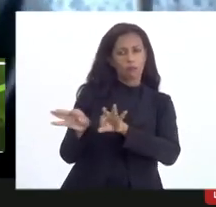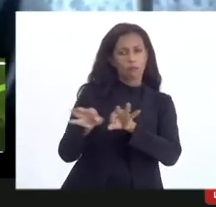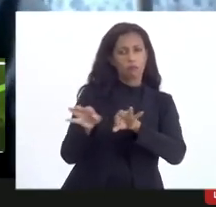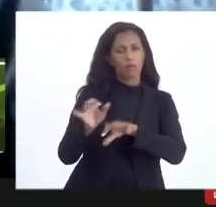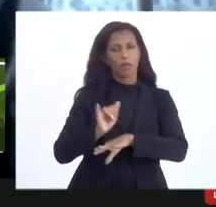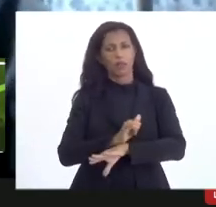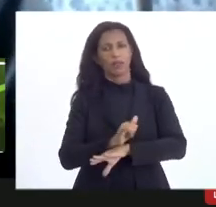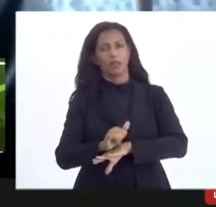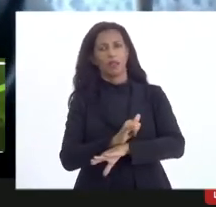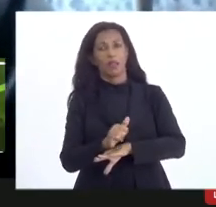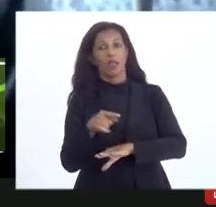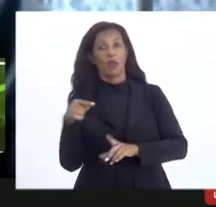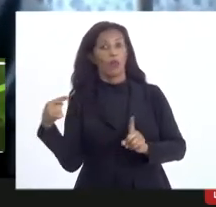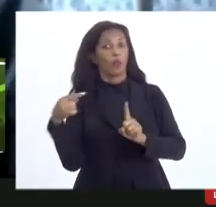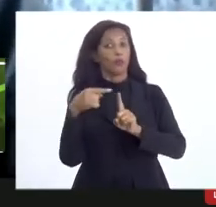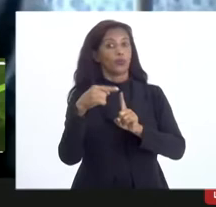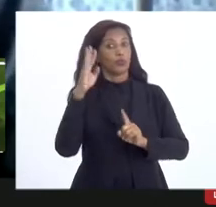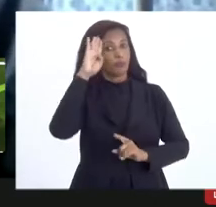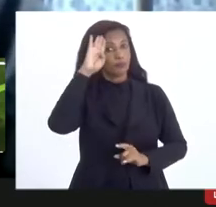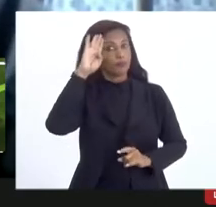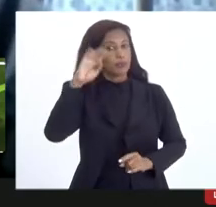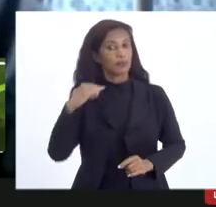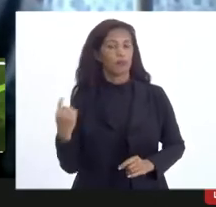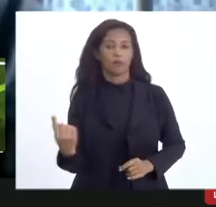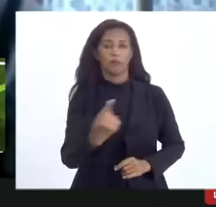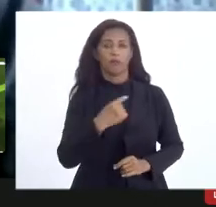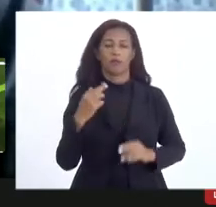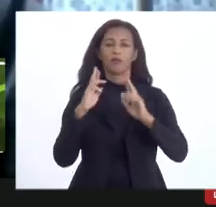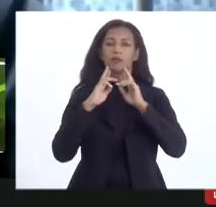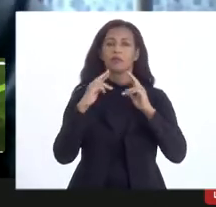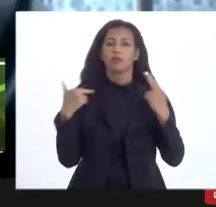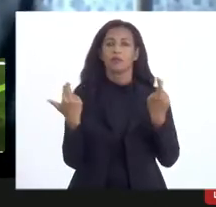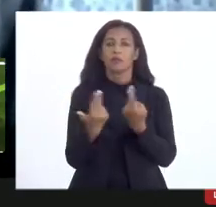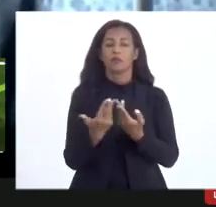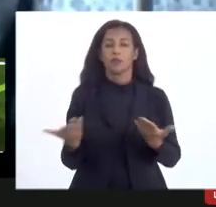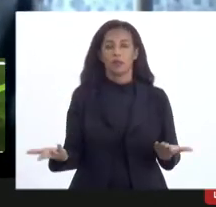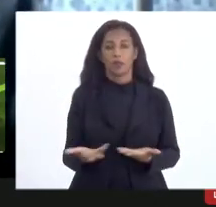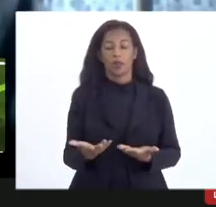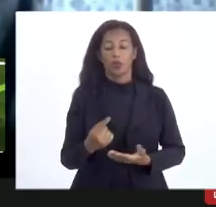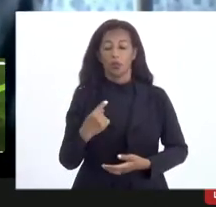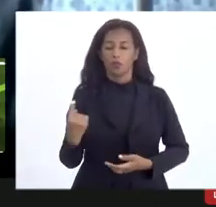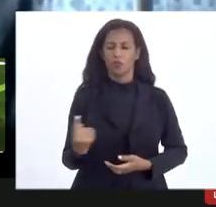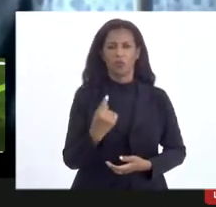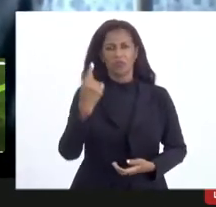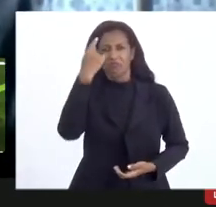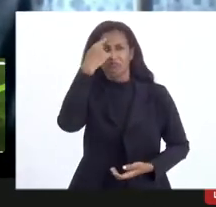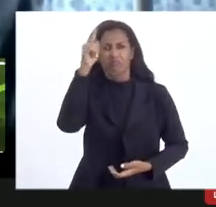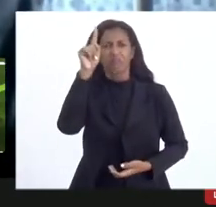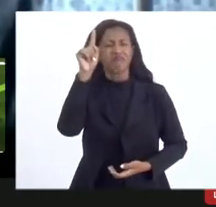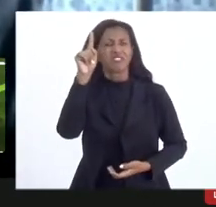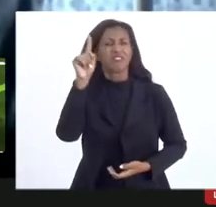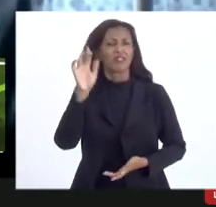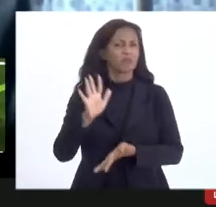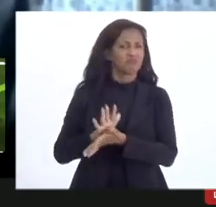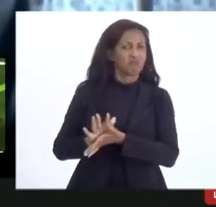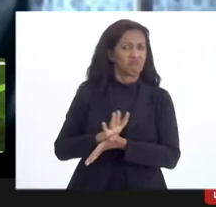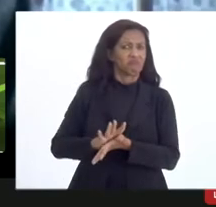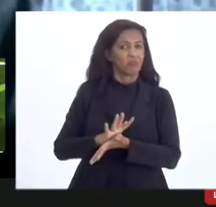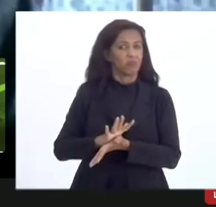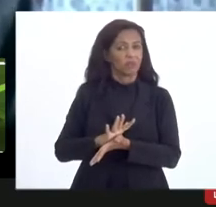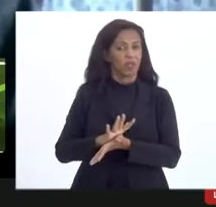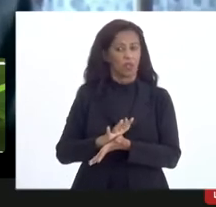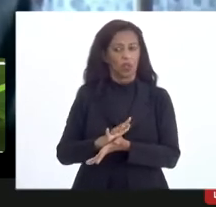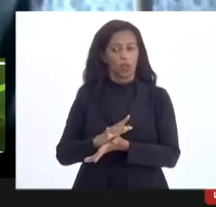um dos objetos principais da nossa audiência de hoje, nós não inventamos a roda, nós